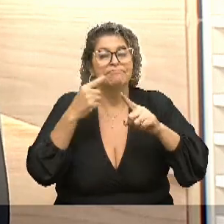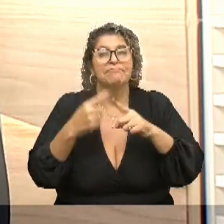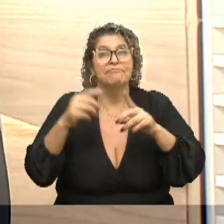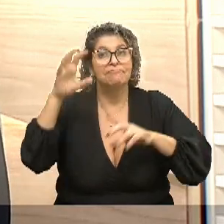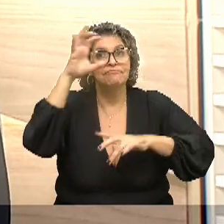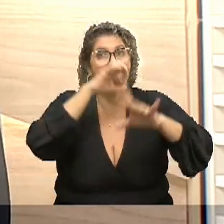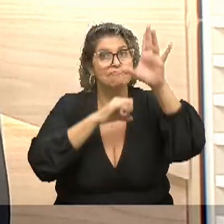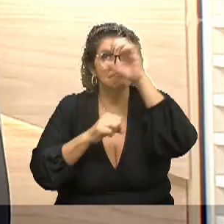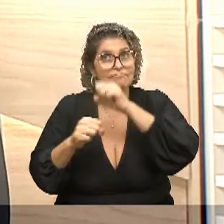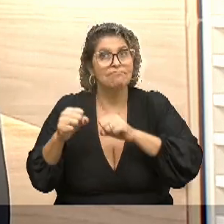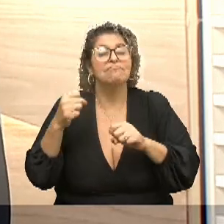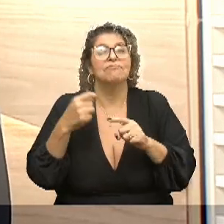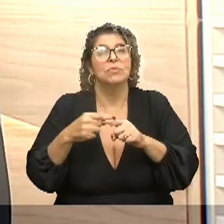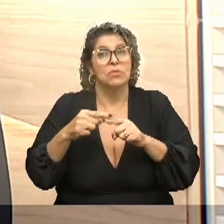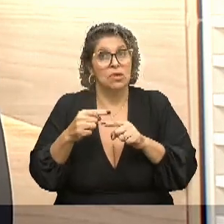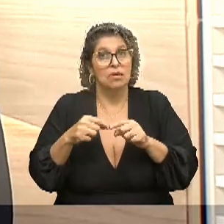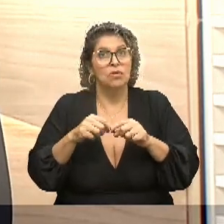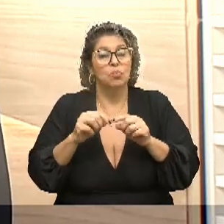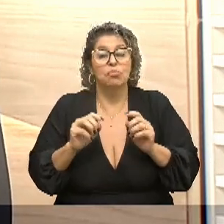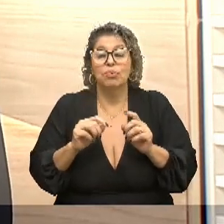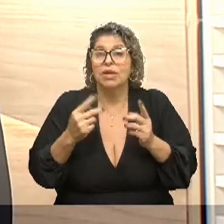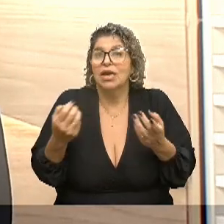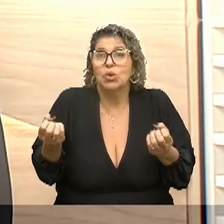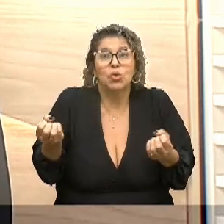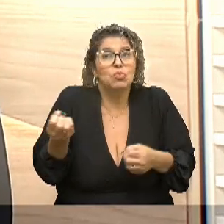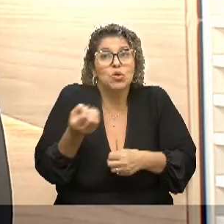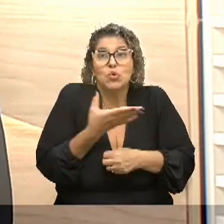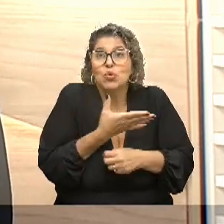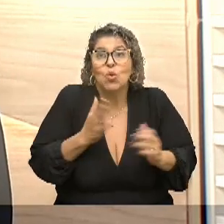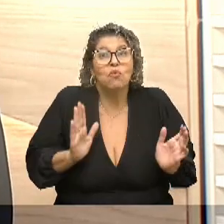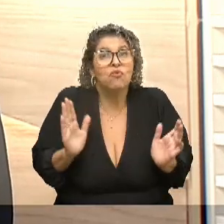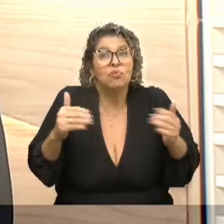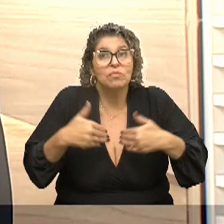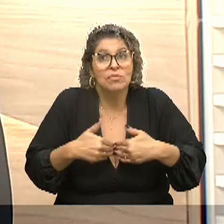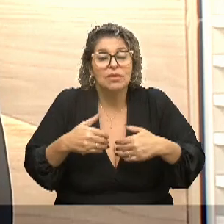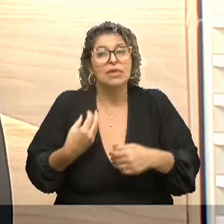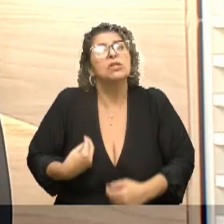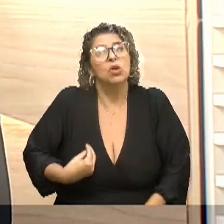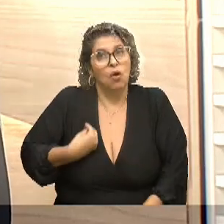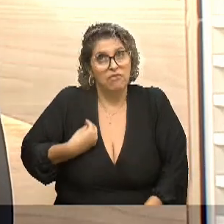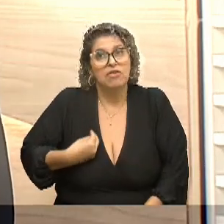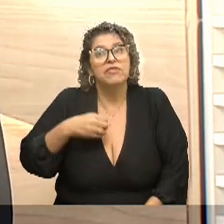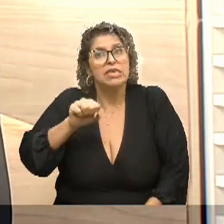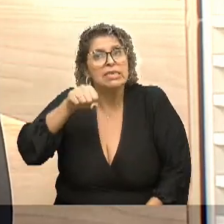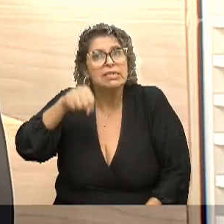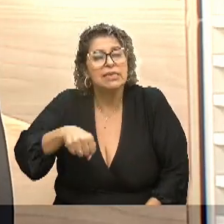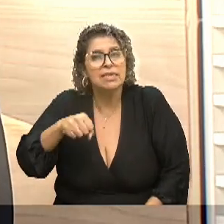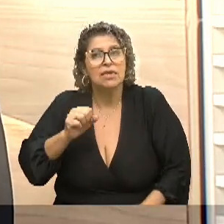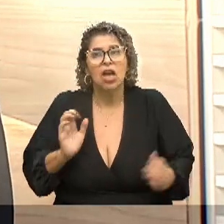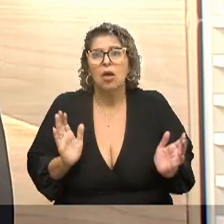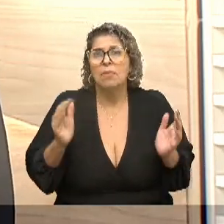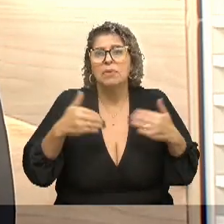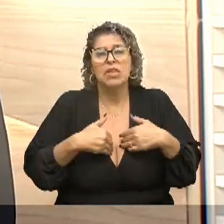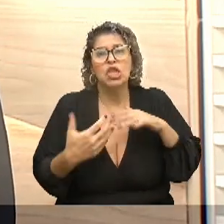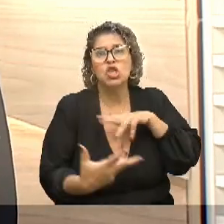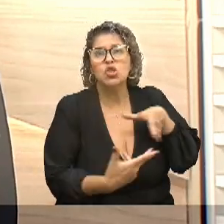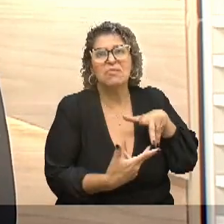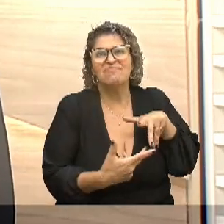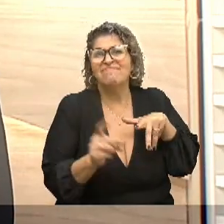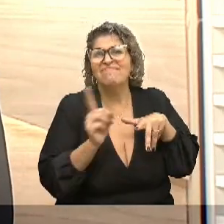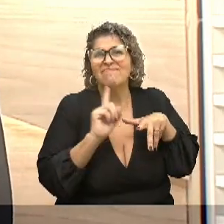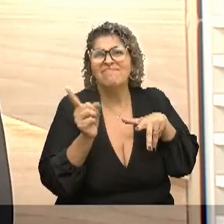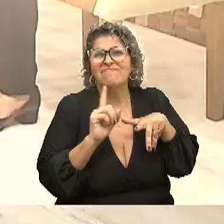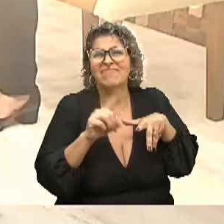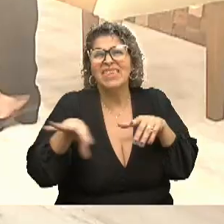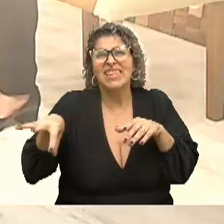aprendendo sobre ele, porque é um universo muito novo, a gente tem sim que conviver com ele, porque, ah, o autista vive no seu mundo. Não, o